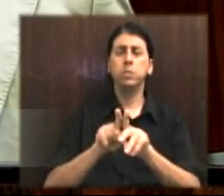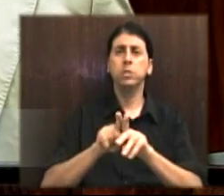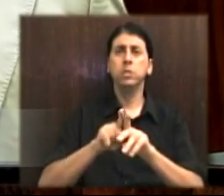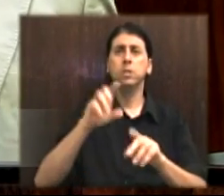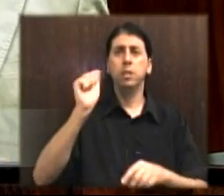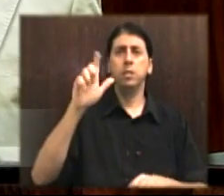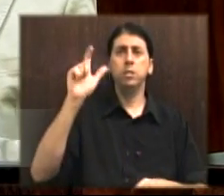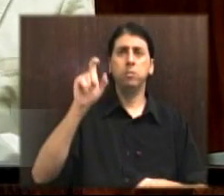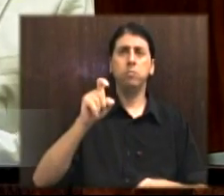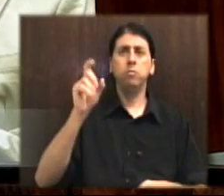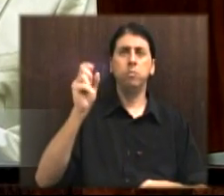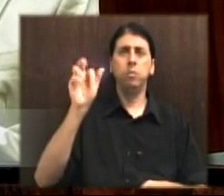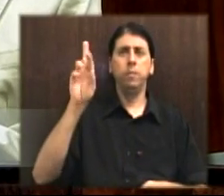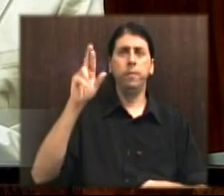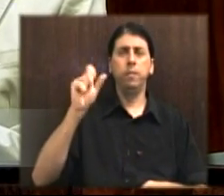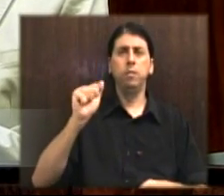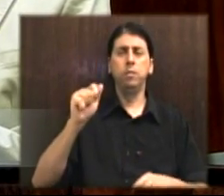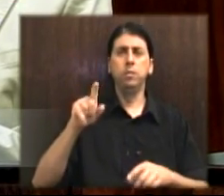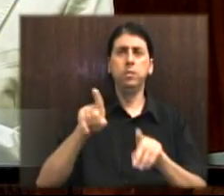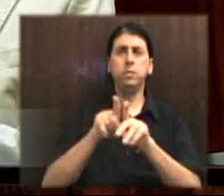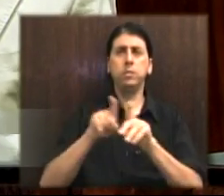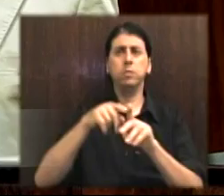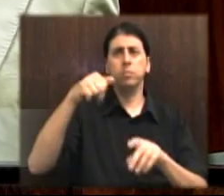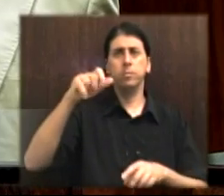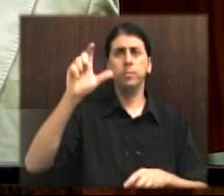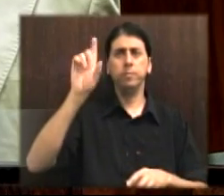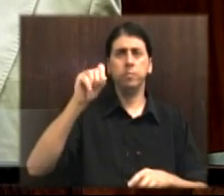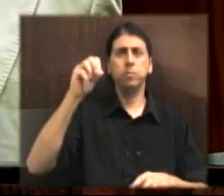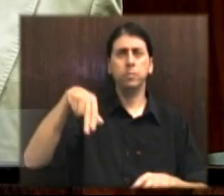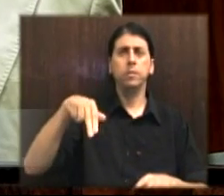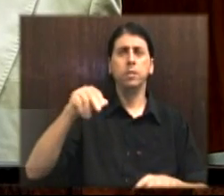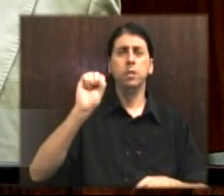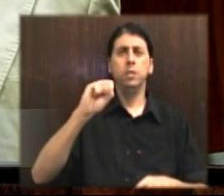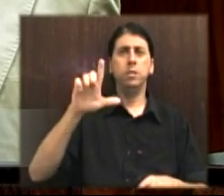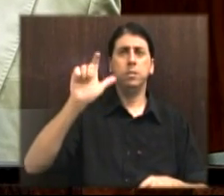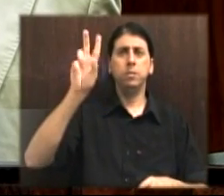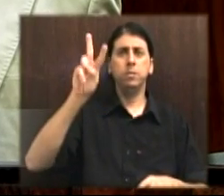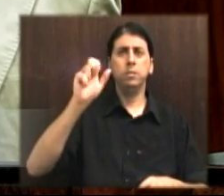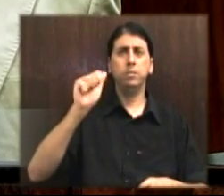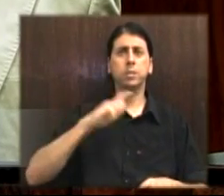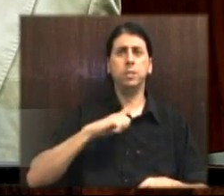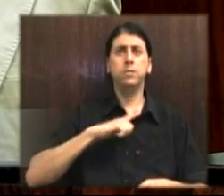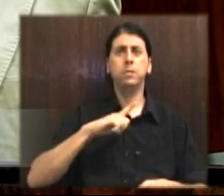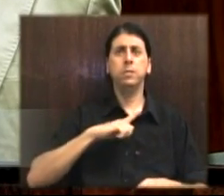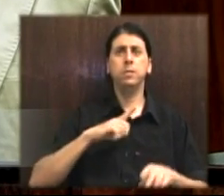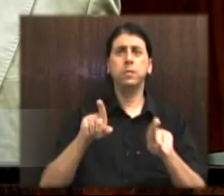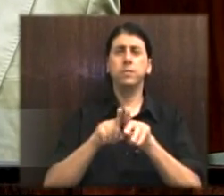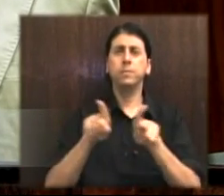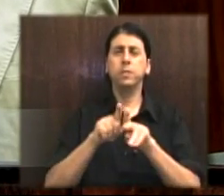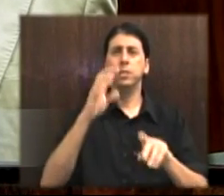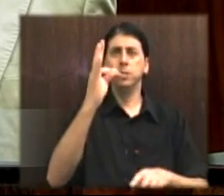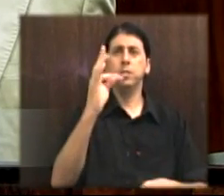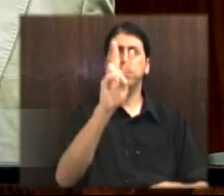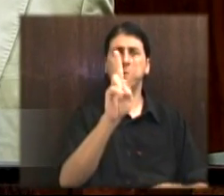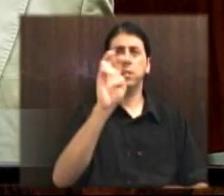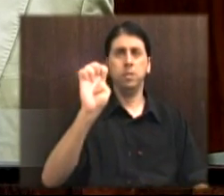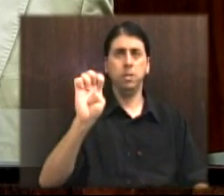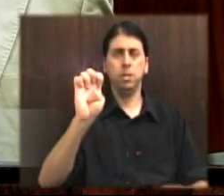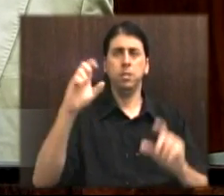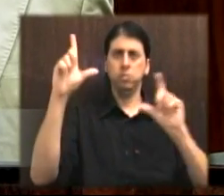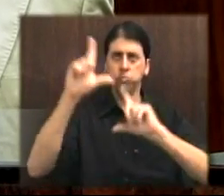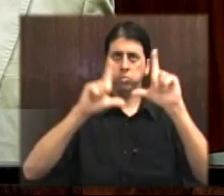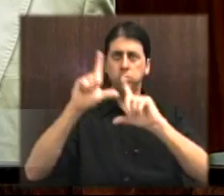Vinícius Vieira, Nelson da Silva, Fundação Cultural Piratini, TVE e Rádio FM Cultura.